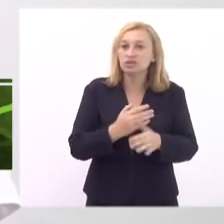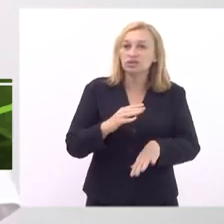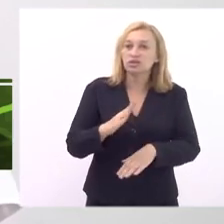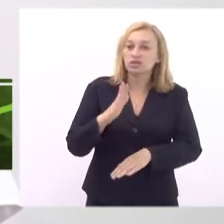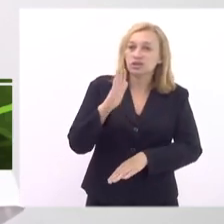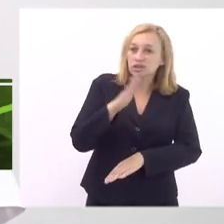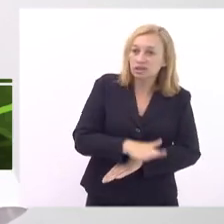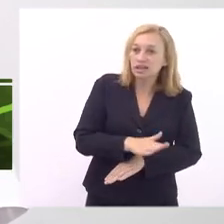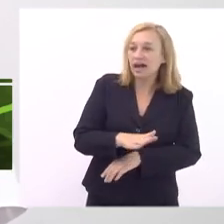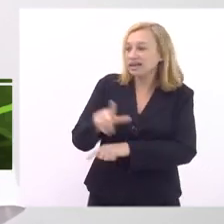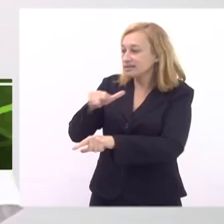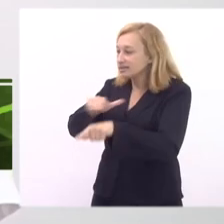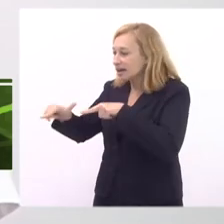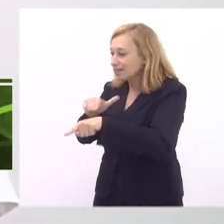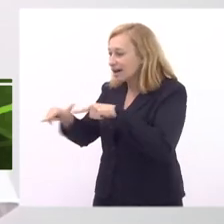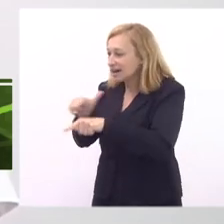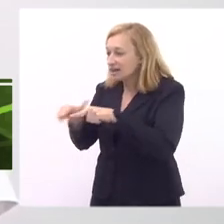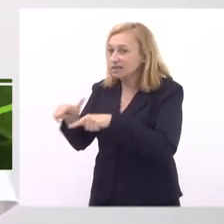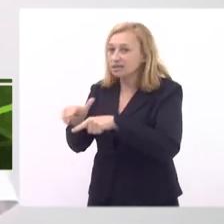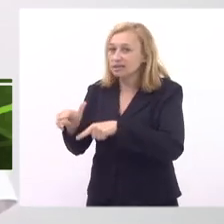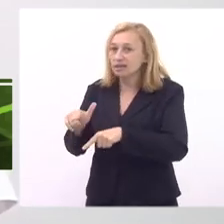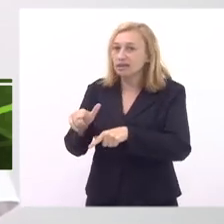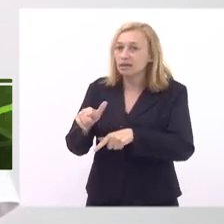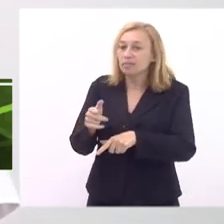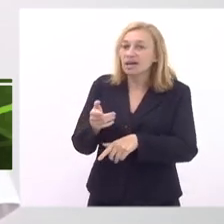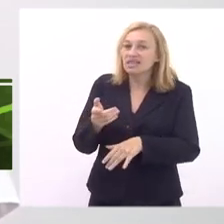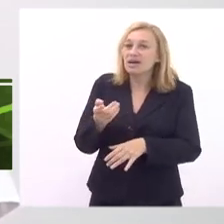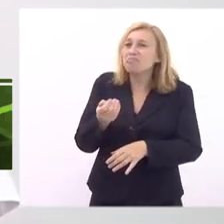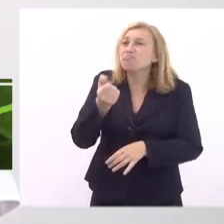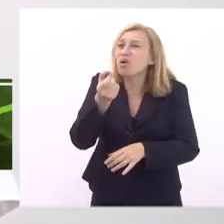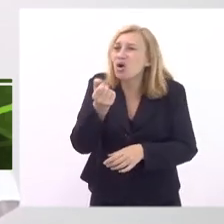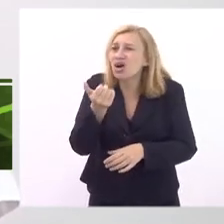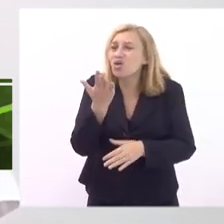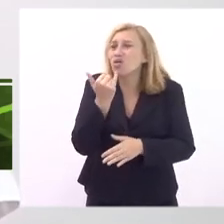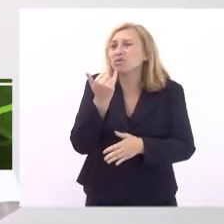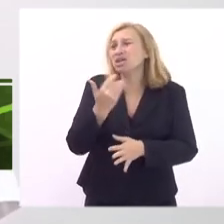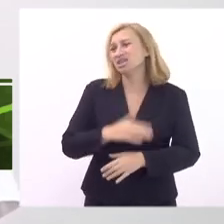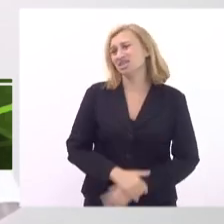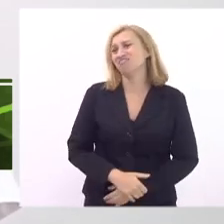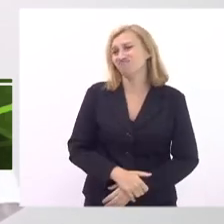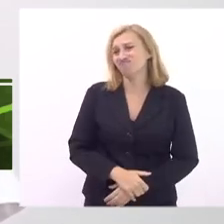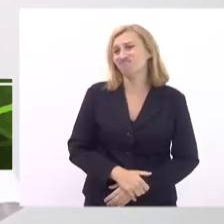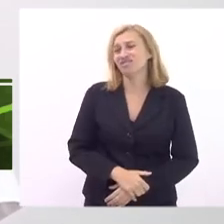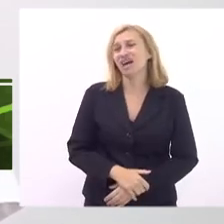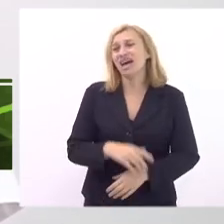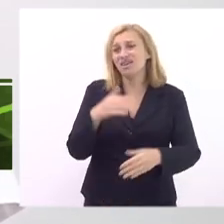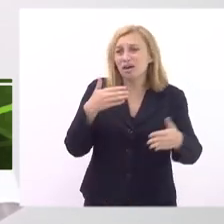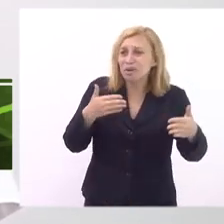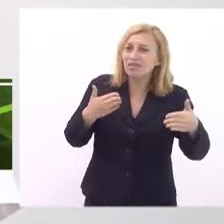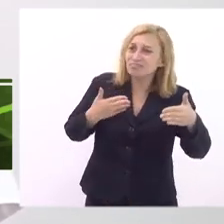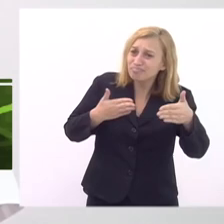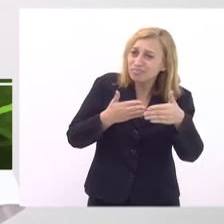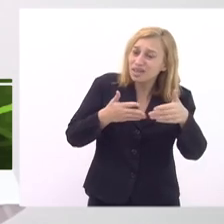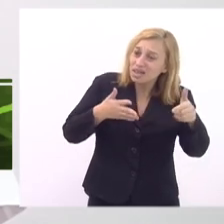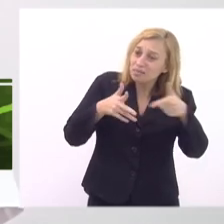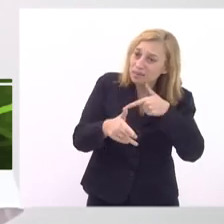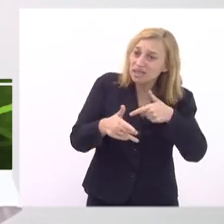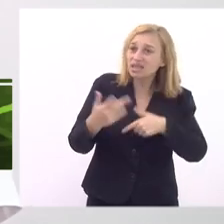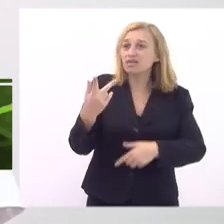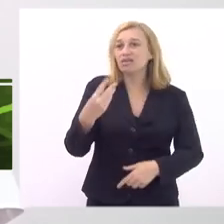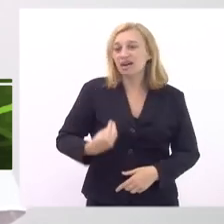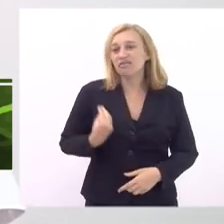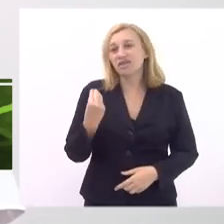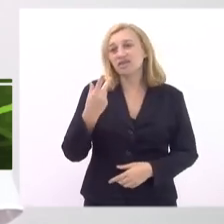curso trabalham só que não é suficiente para encher eles então acaba atrapalhando a vida deles com